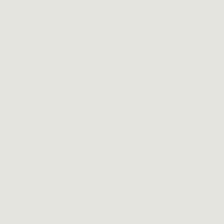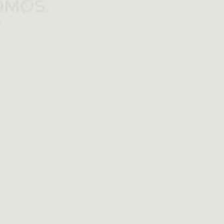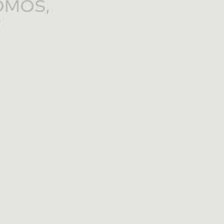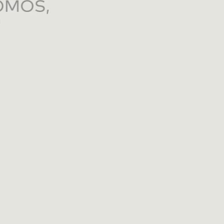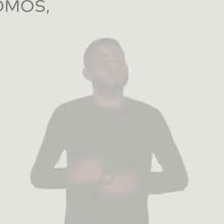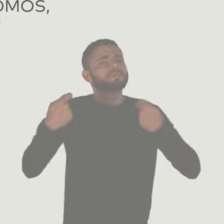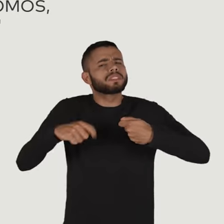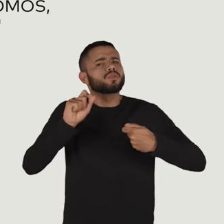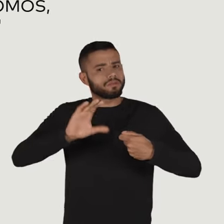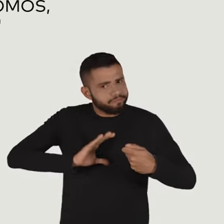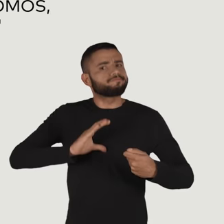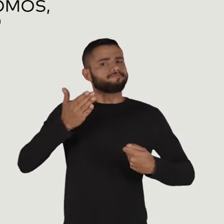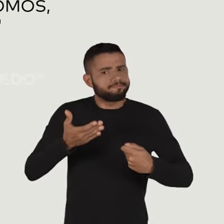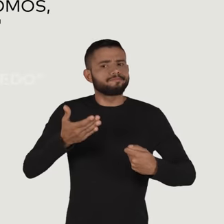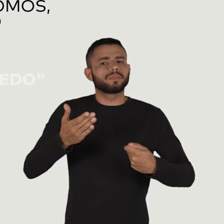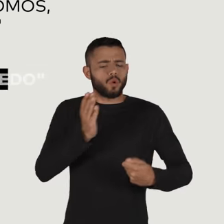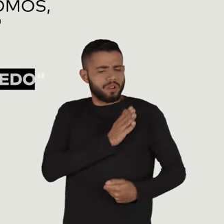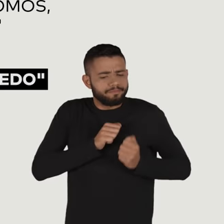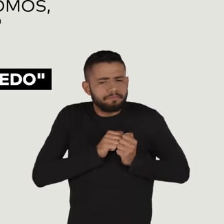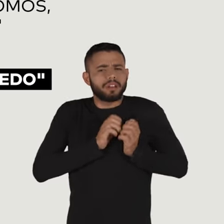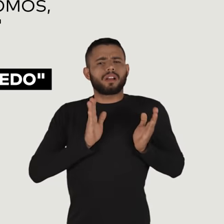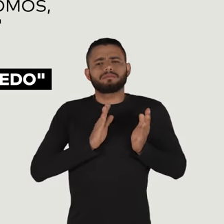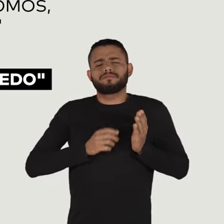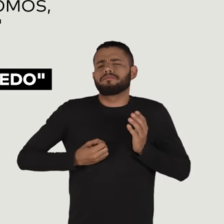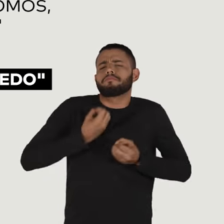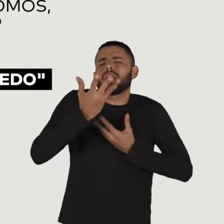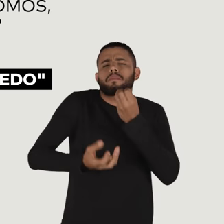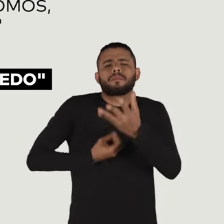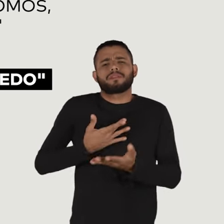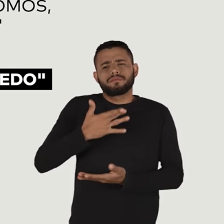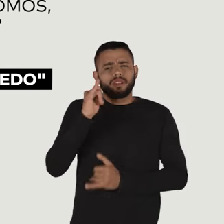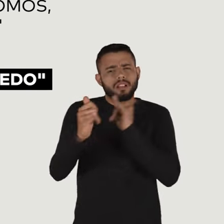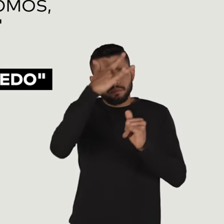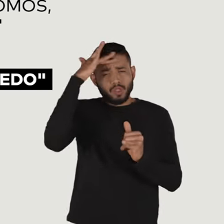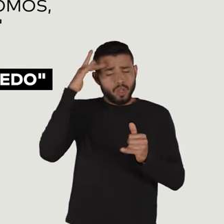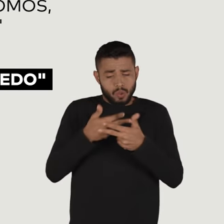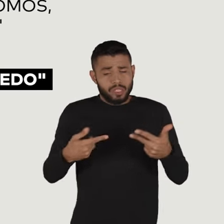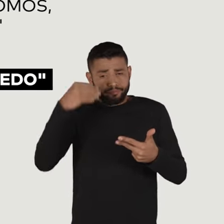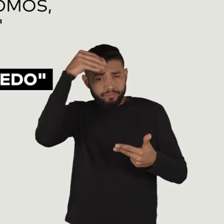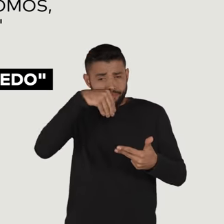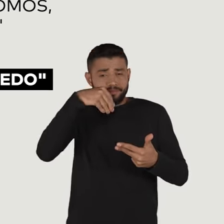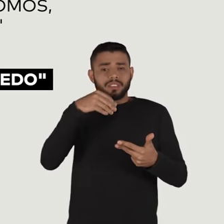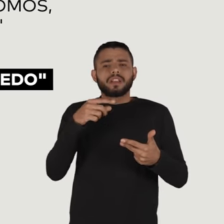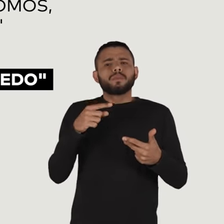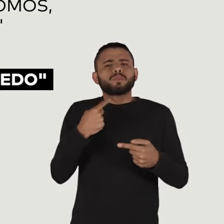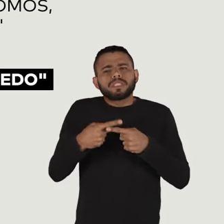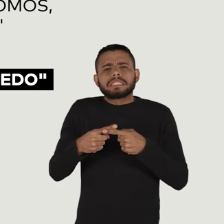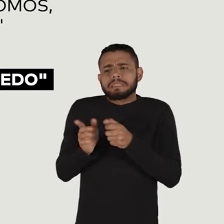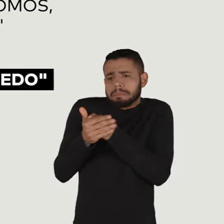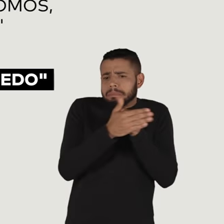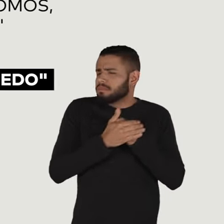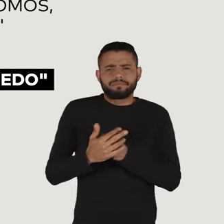para abrir nosso coração aos outros e expor nossa vulnerabilidade. Podemos parar de nos esconder e de temer que alguém possa ver quem realmente